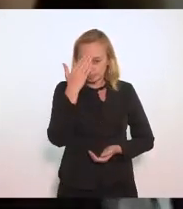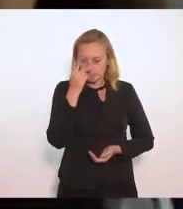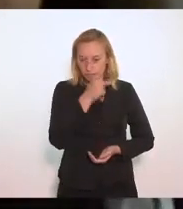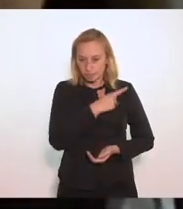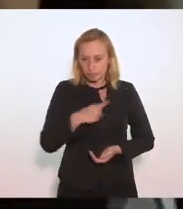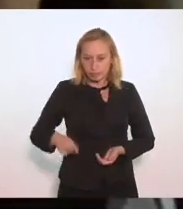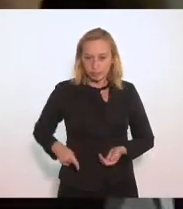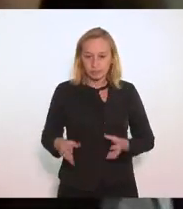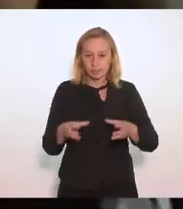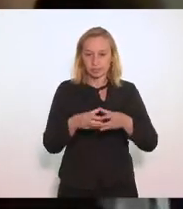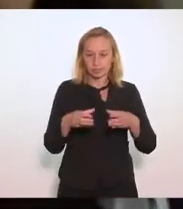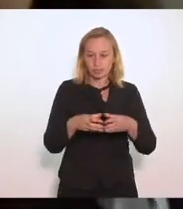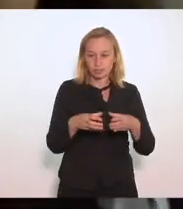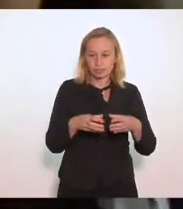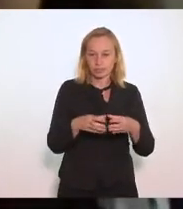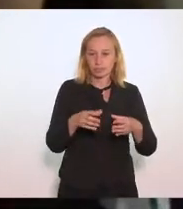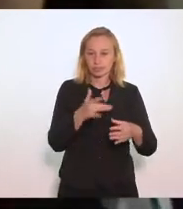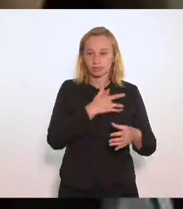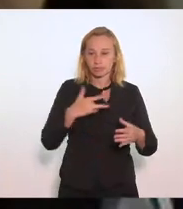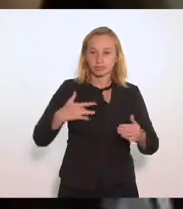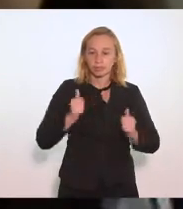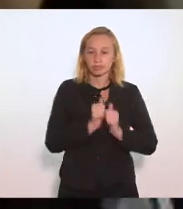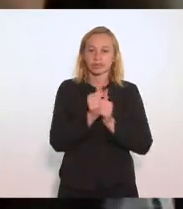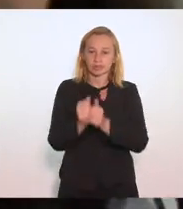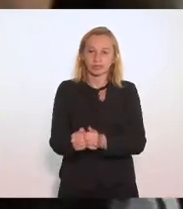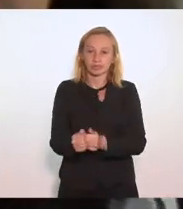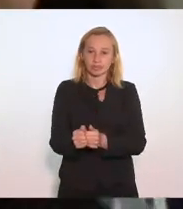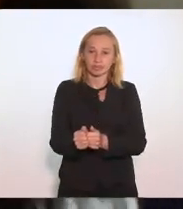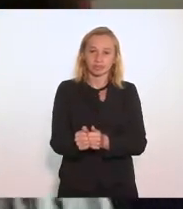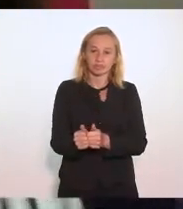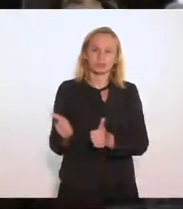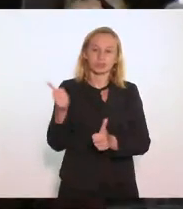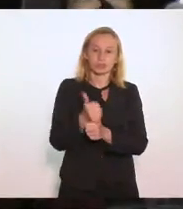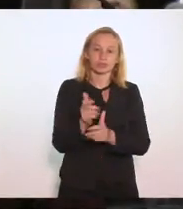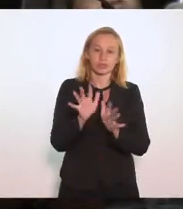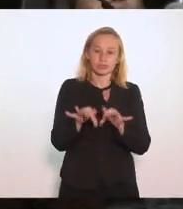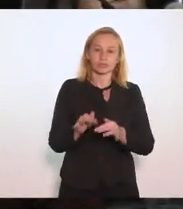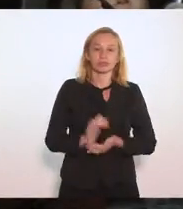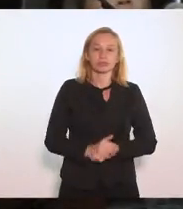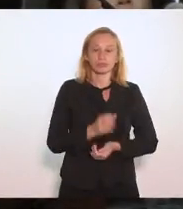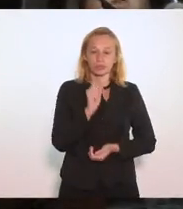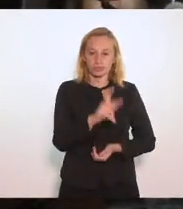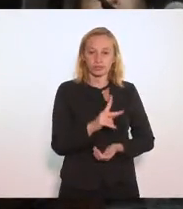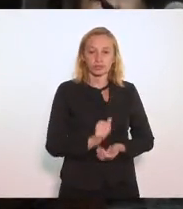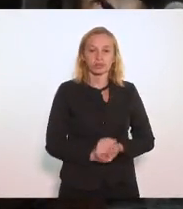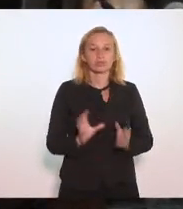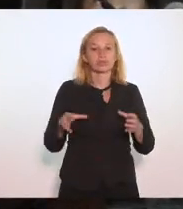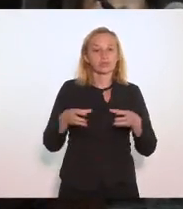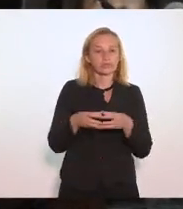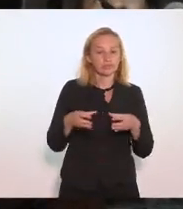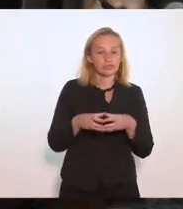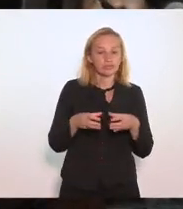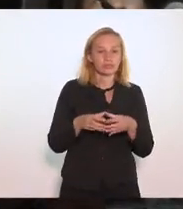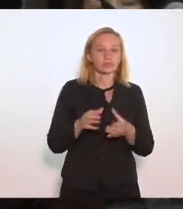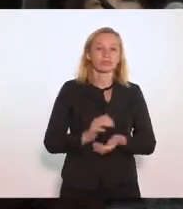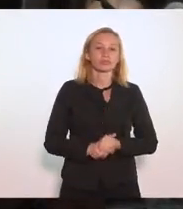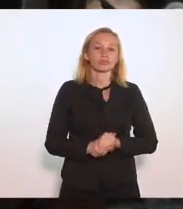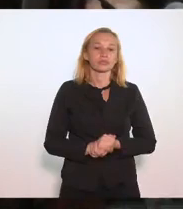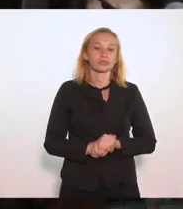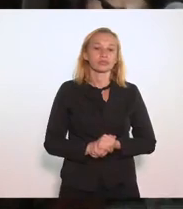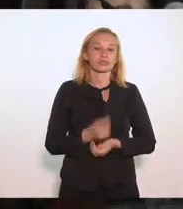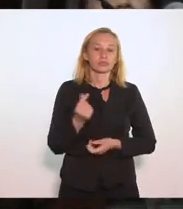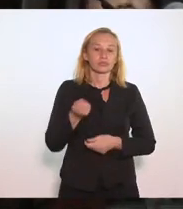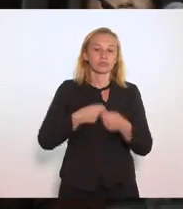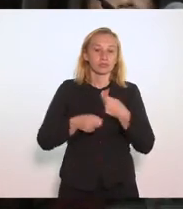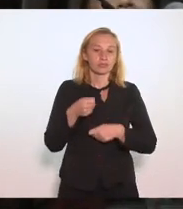comissão de saúde acompanha a CTJ nos termos do substitutivo ok pela comissão de